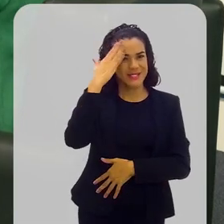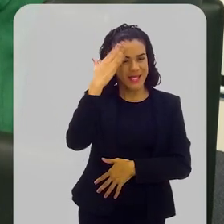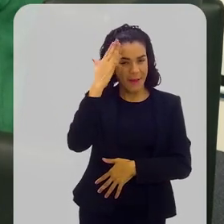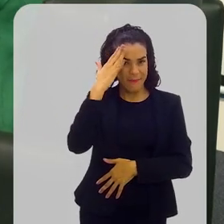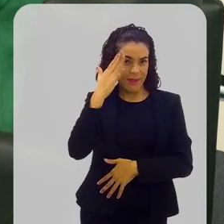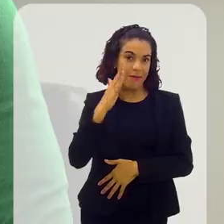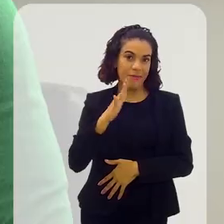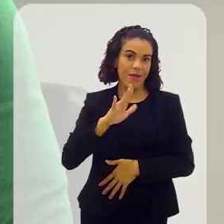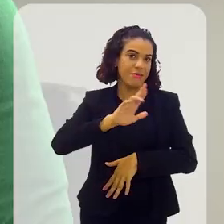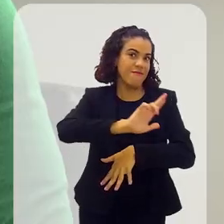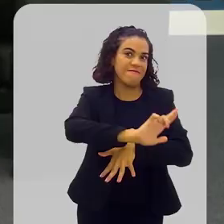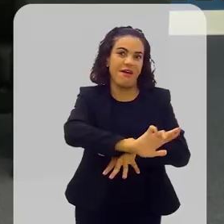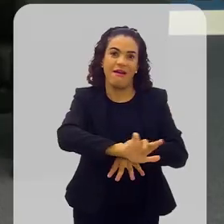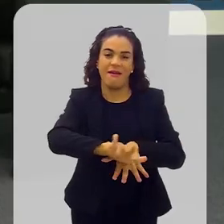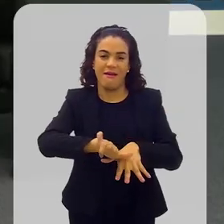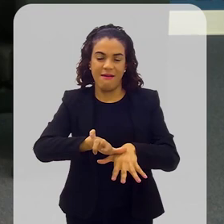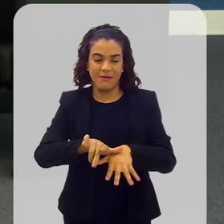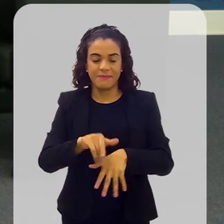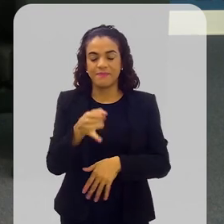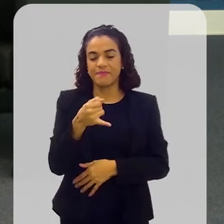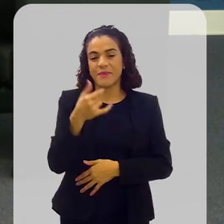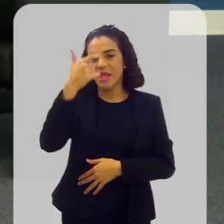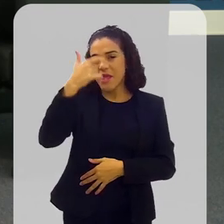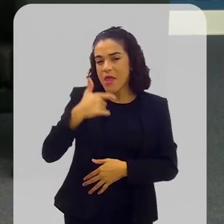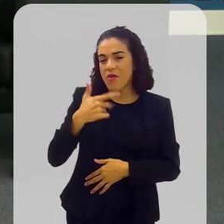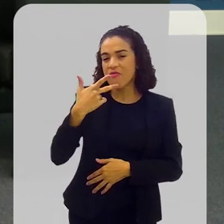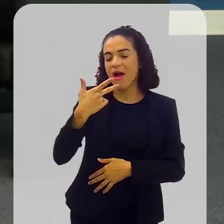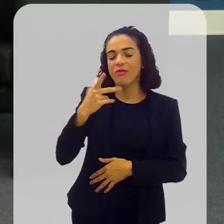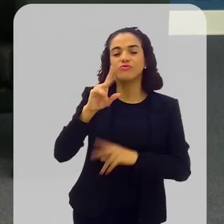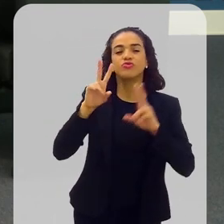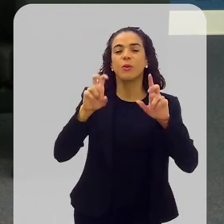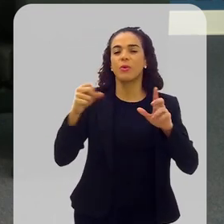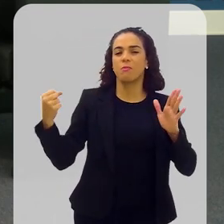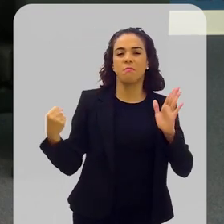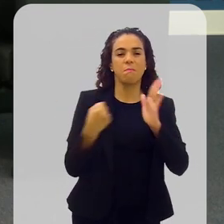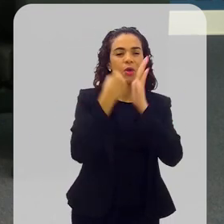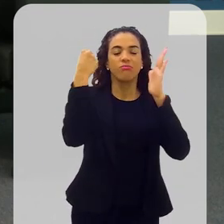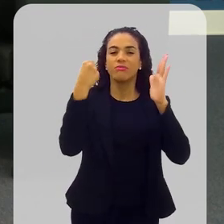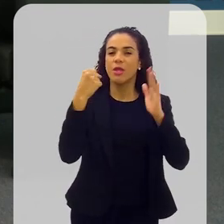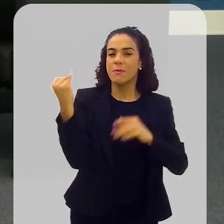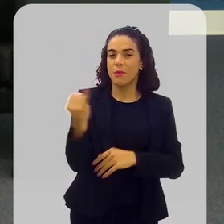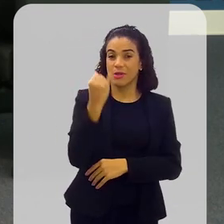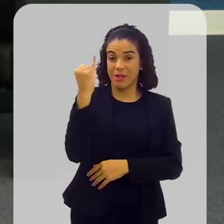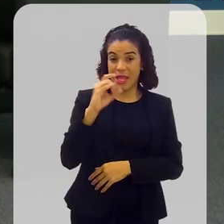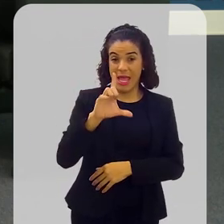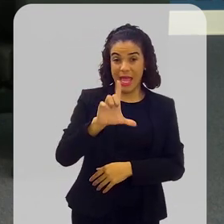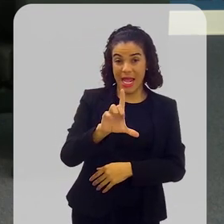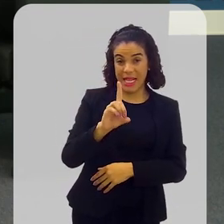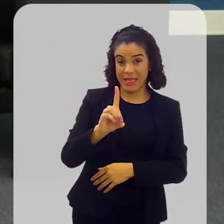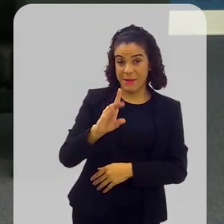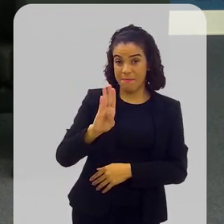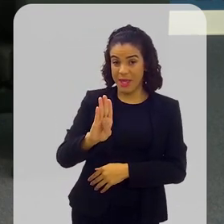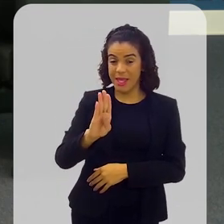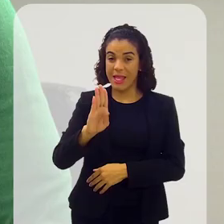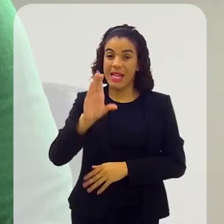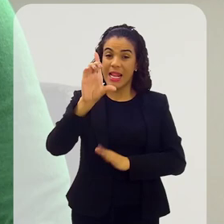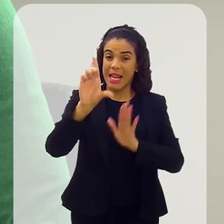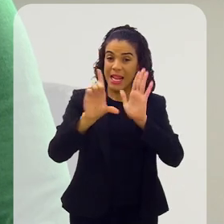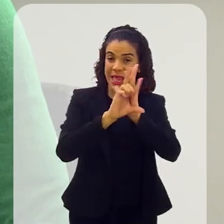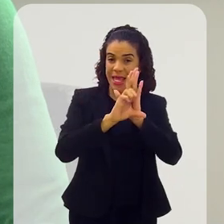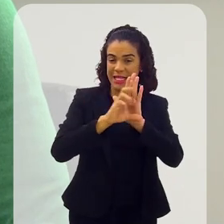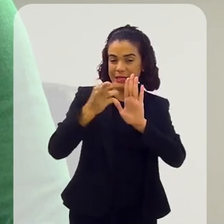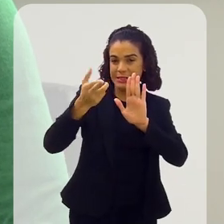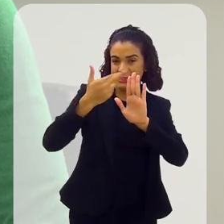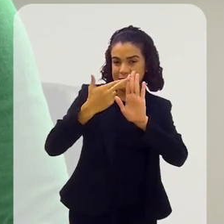que o escopo é enorme. Eu pontuo como um importante marco, além da LDB, da Lei de Diretrizes e